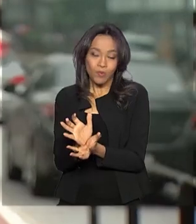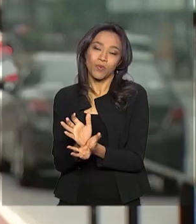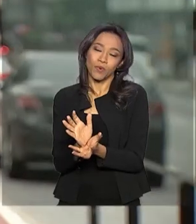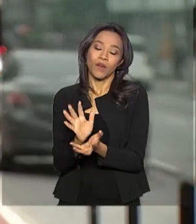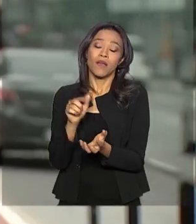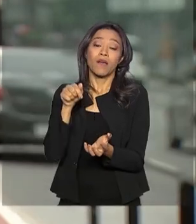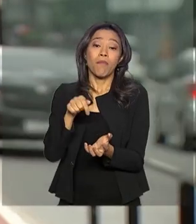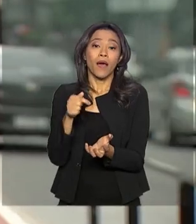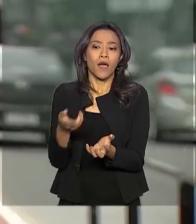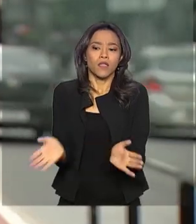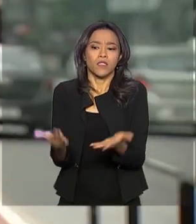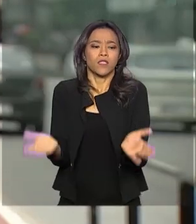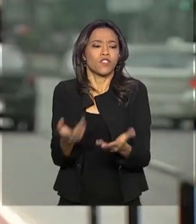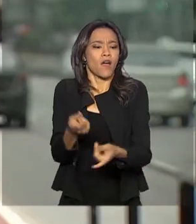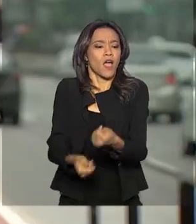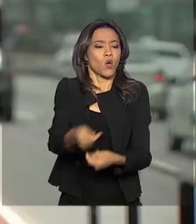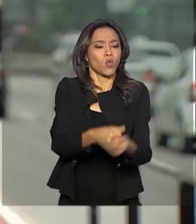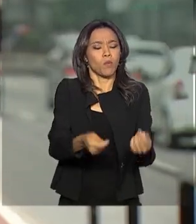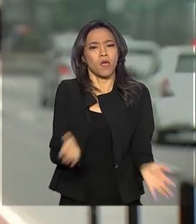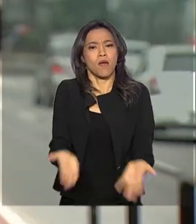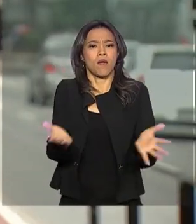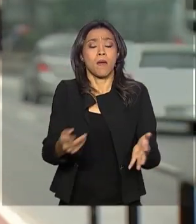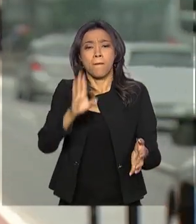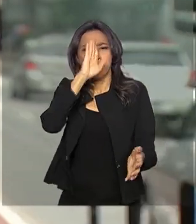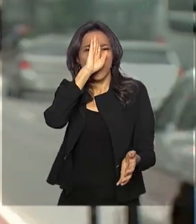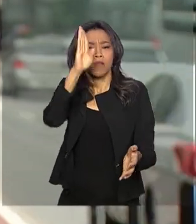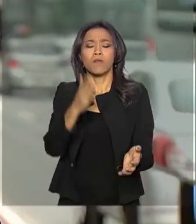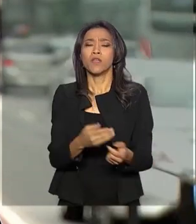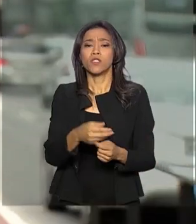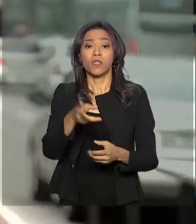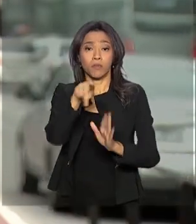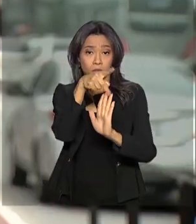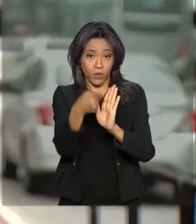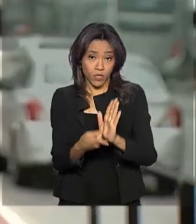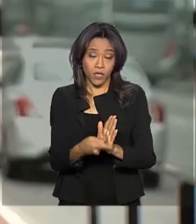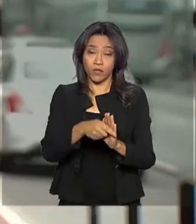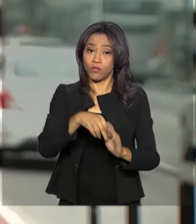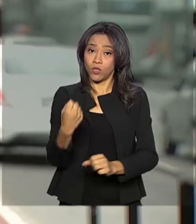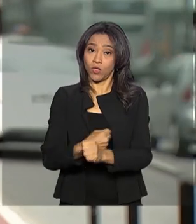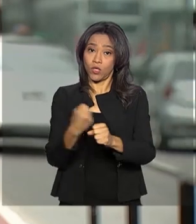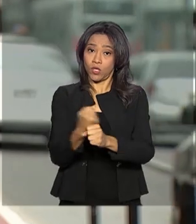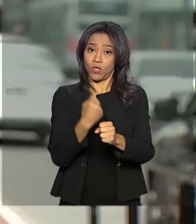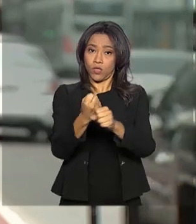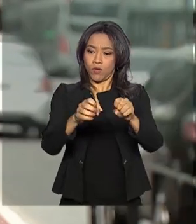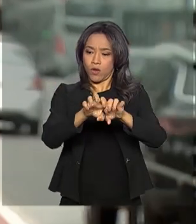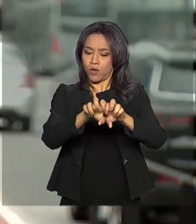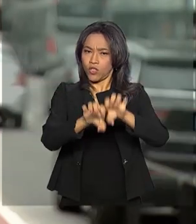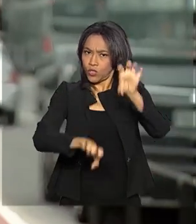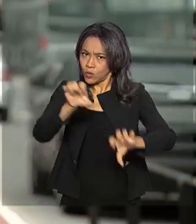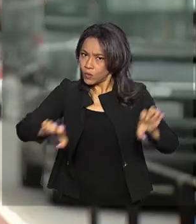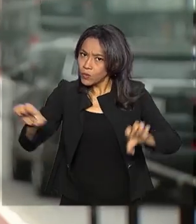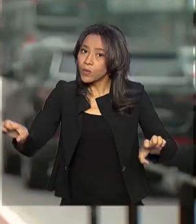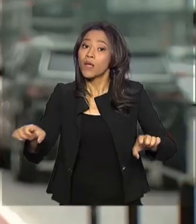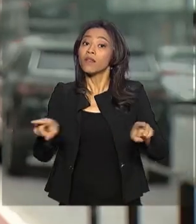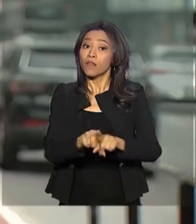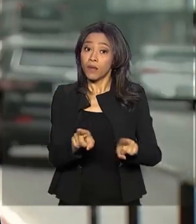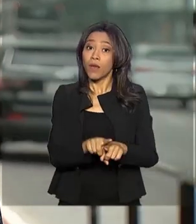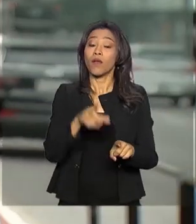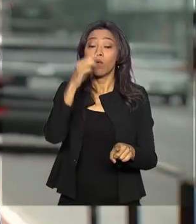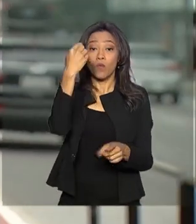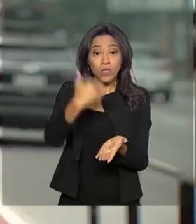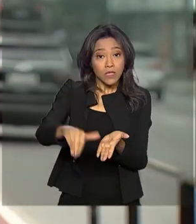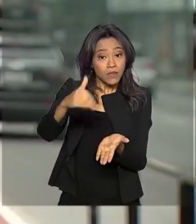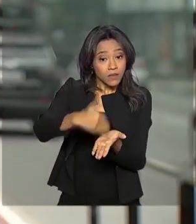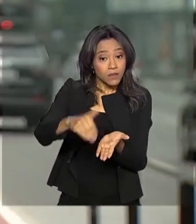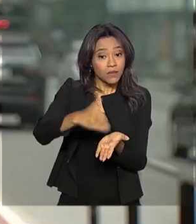dos países, principalmente em projetos de infraestrutura. Ainda este ano, está prevista a inauguração de um escritório do banco